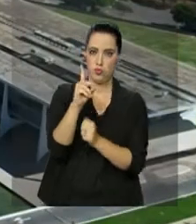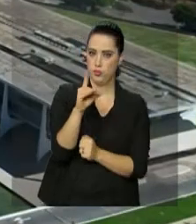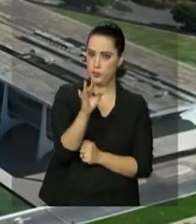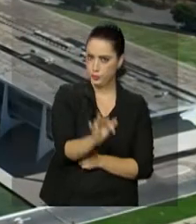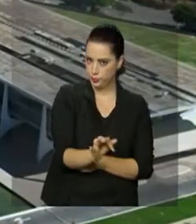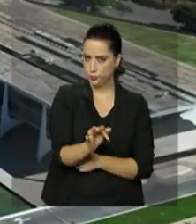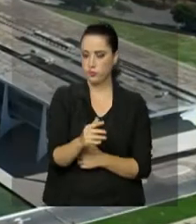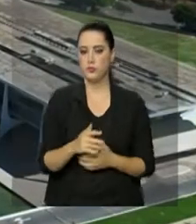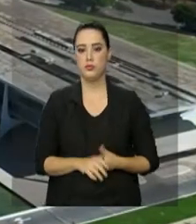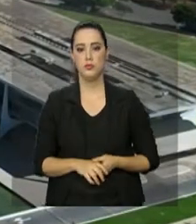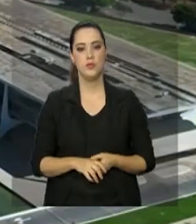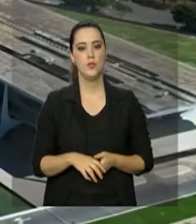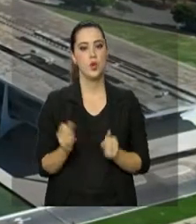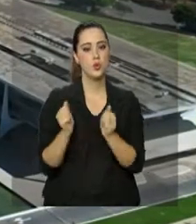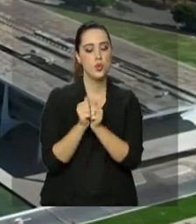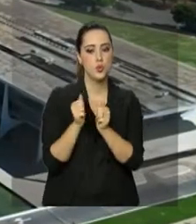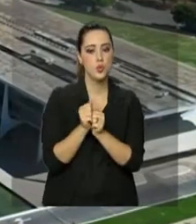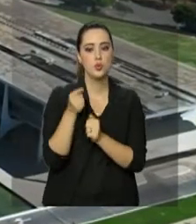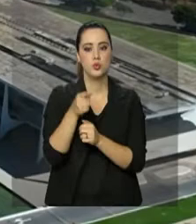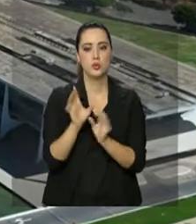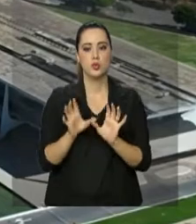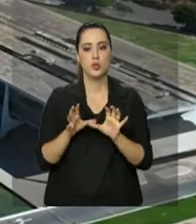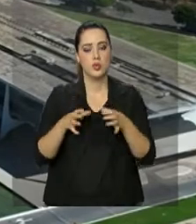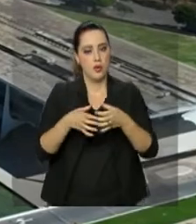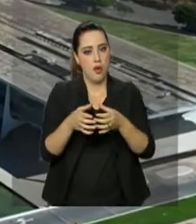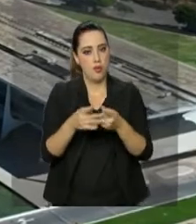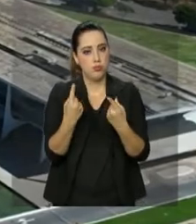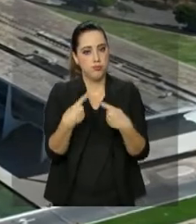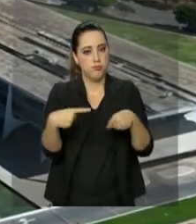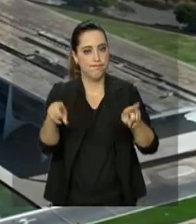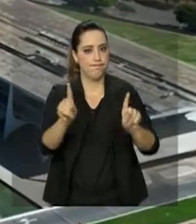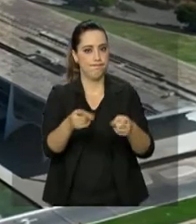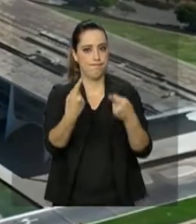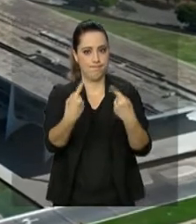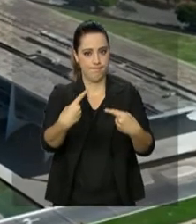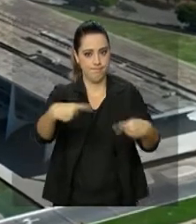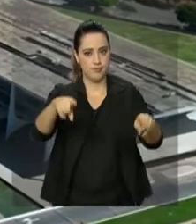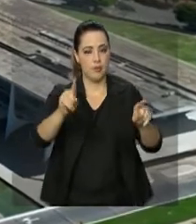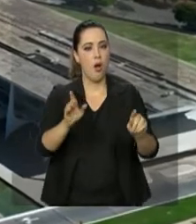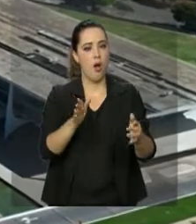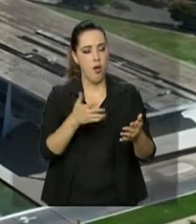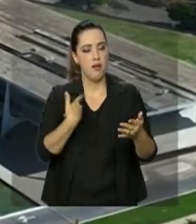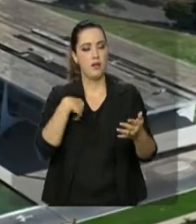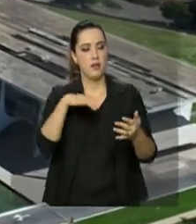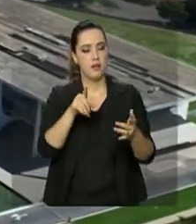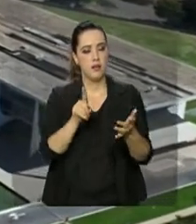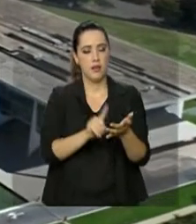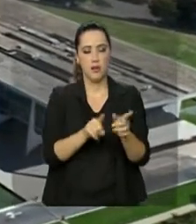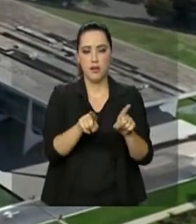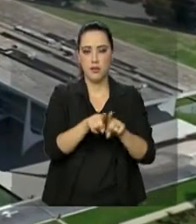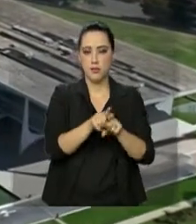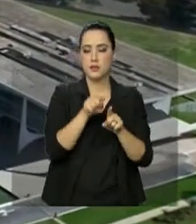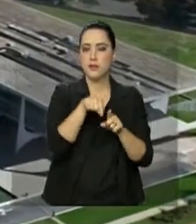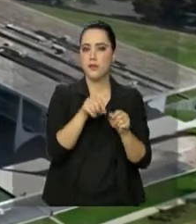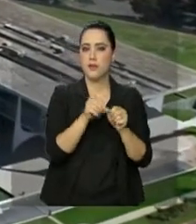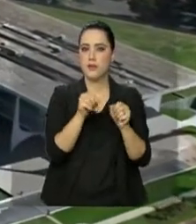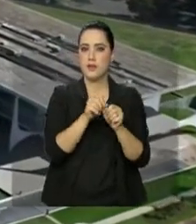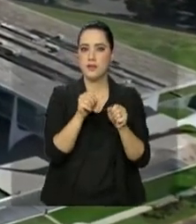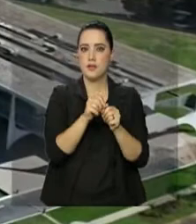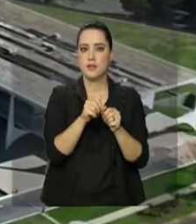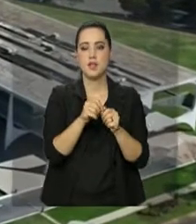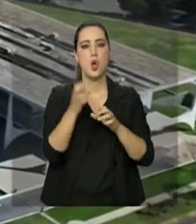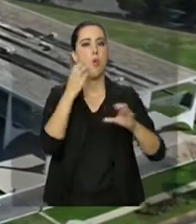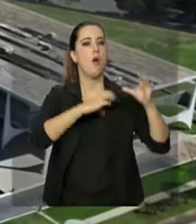está perfilada a banda marcial do Corpo de Fuzileiros Navais, ela vai executar o hino